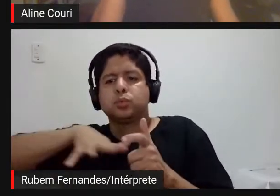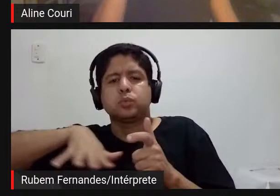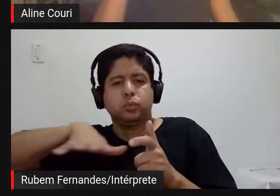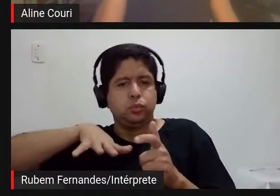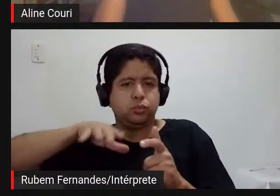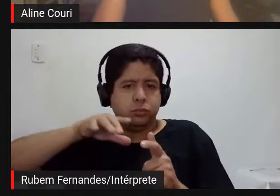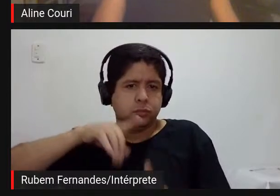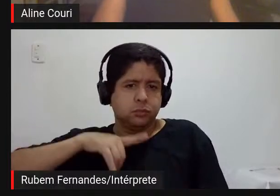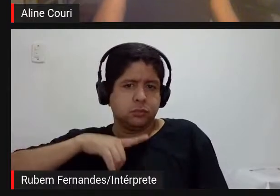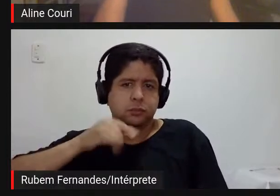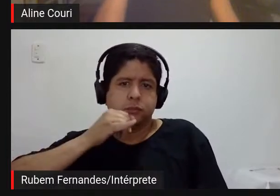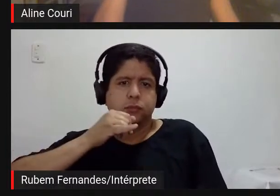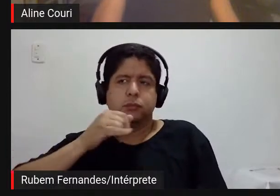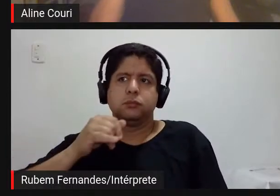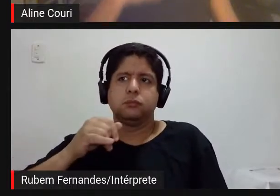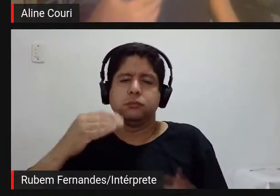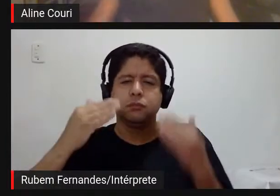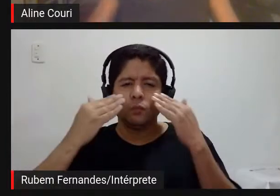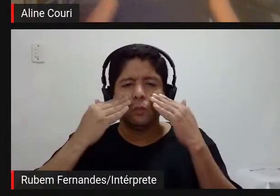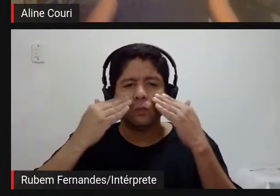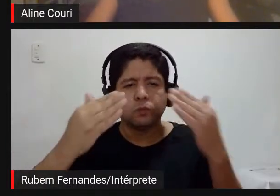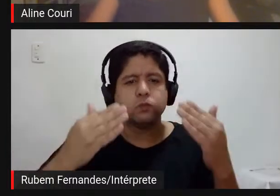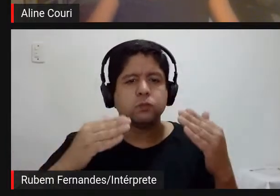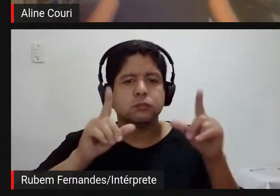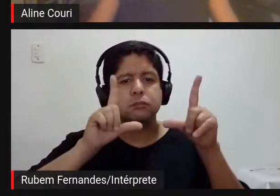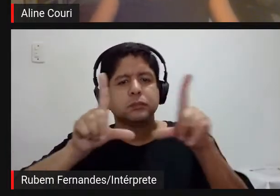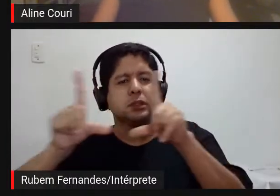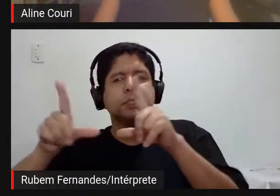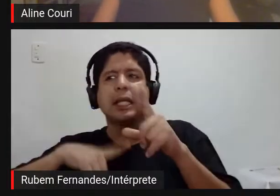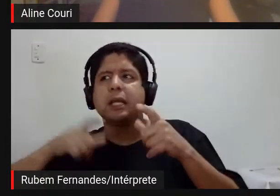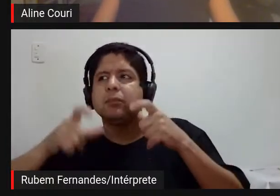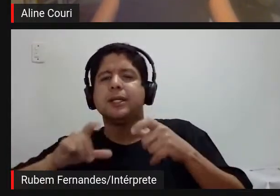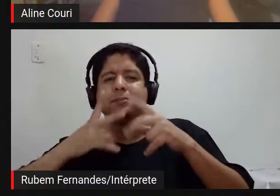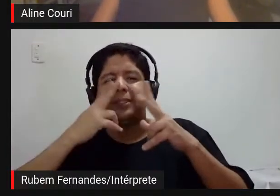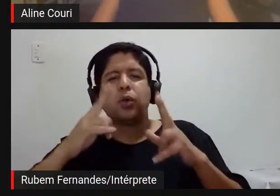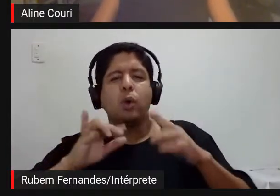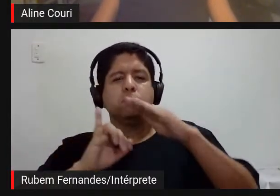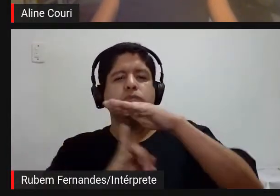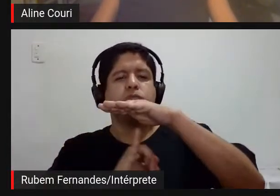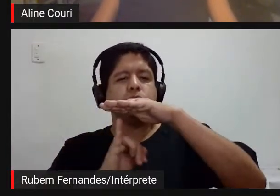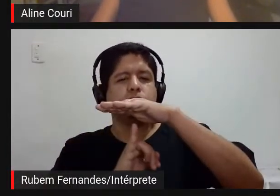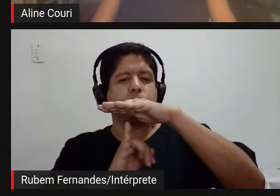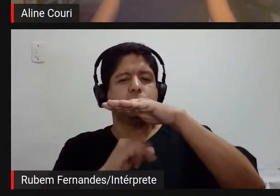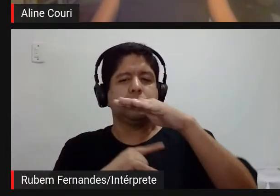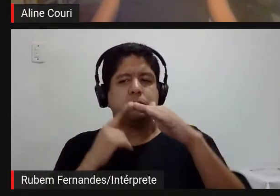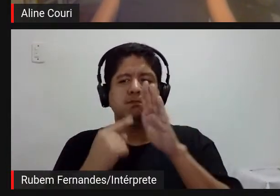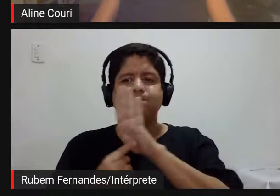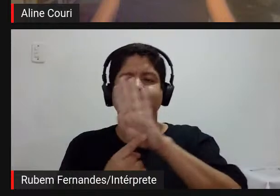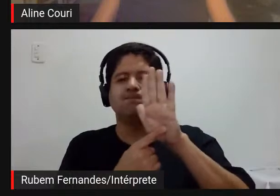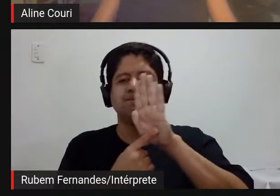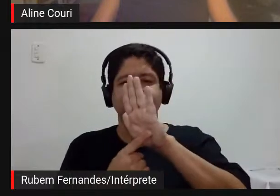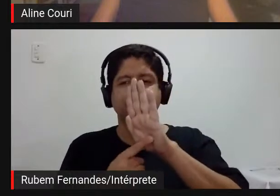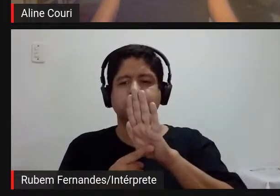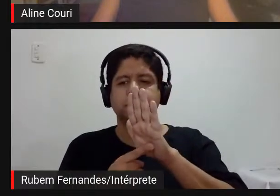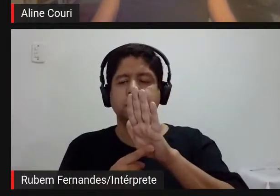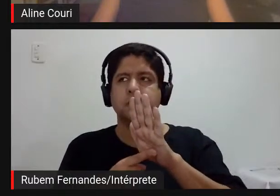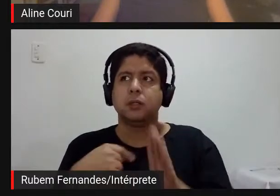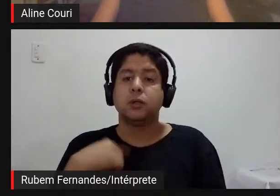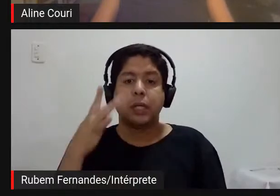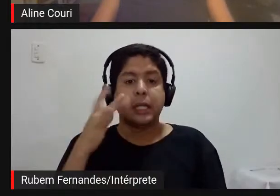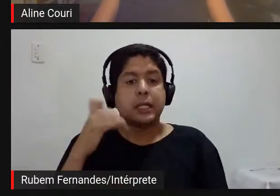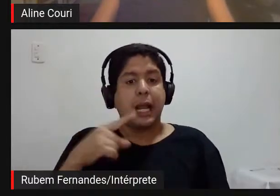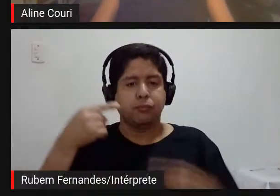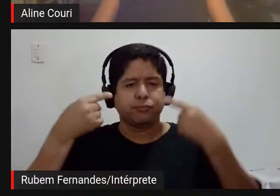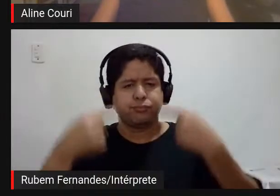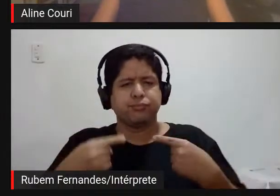para uma galeria para um espaço mais institucional que é enfim que acho que acaba sendo um desafio né